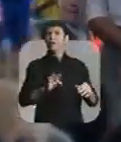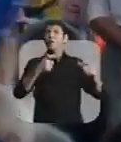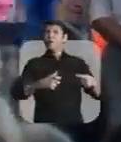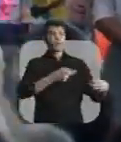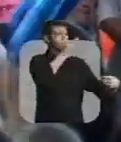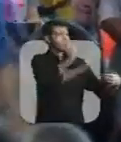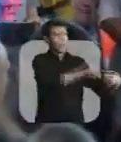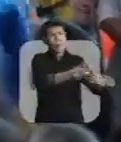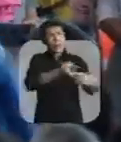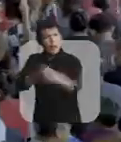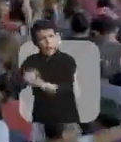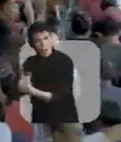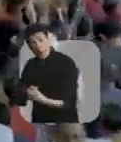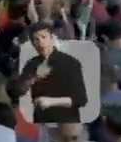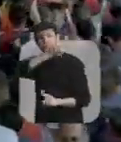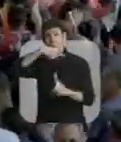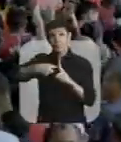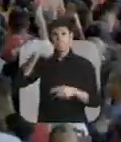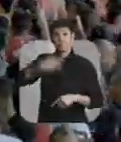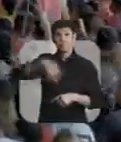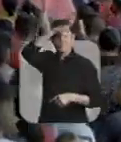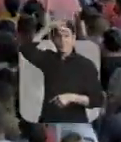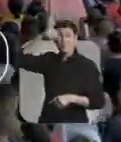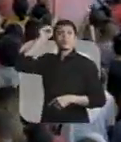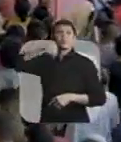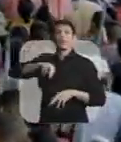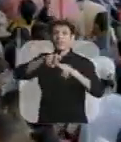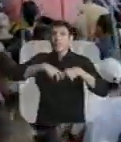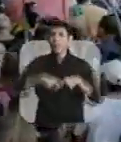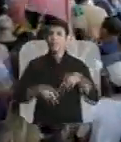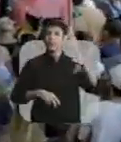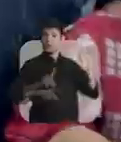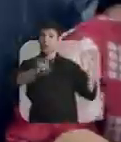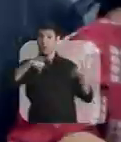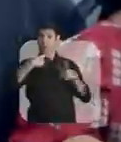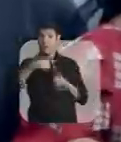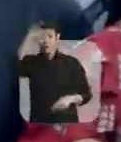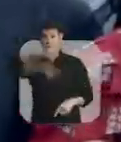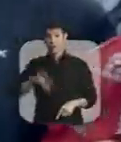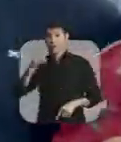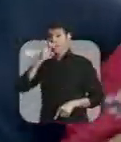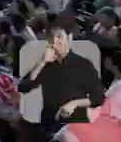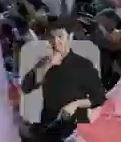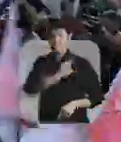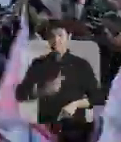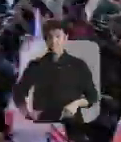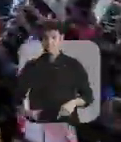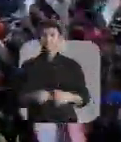Amazonas e na capital, porque teremos Lula e Eduardo Braga no governo do Estado.